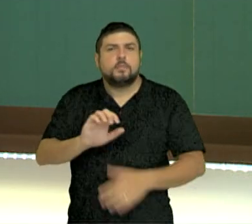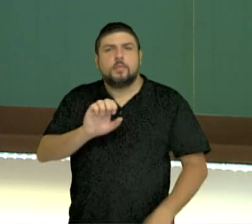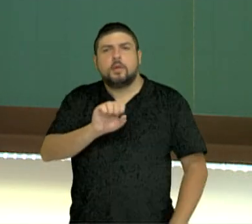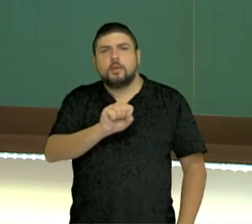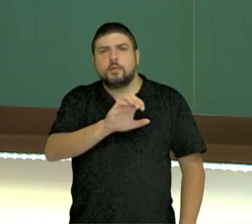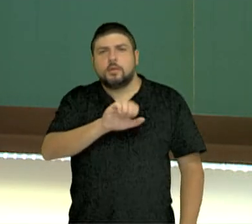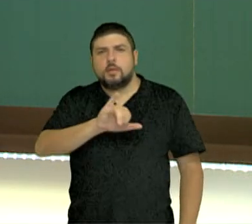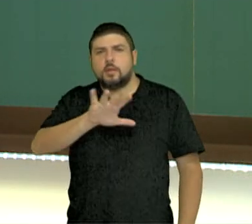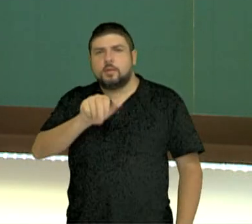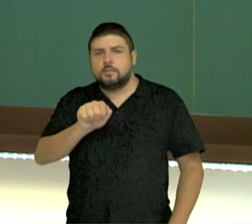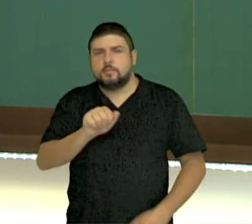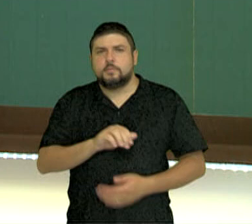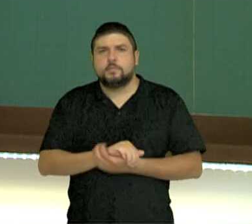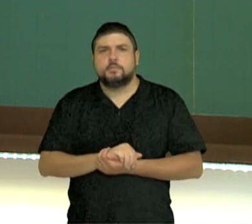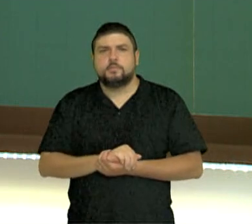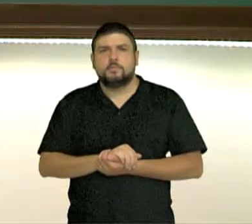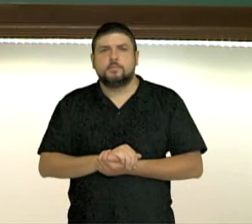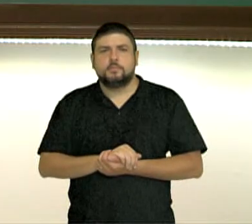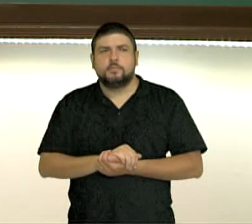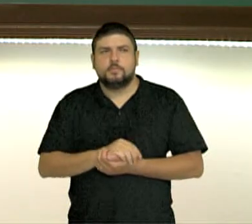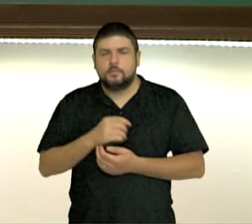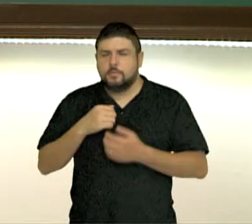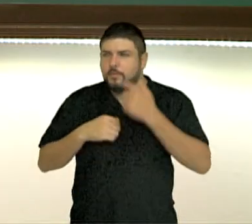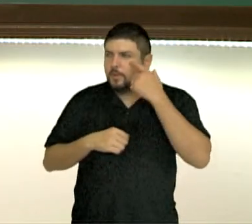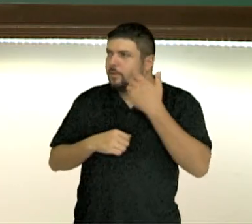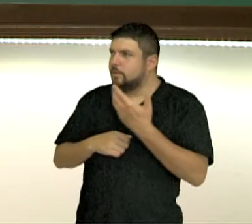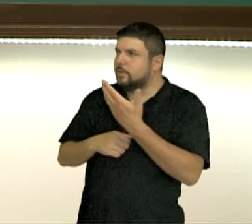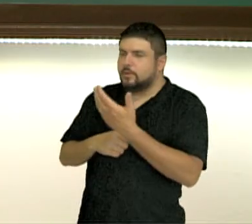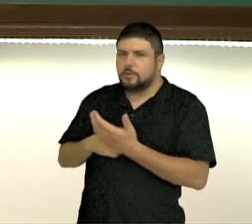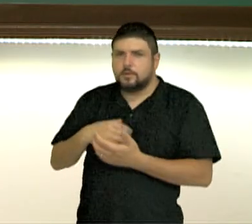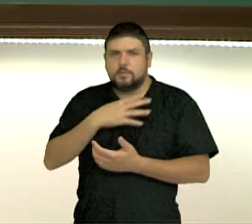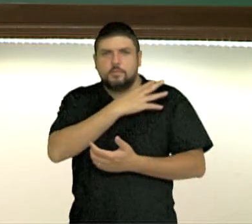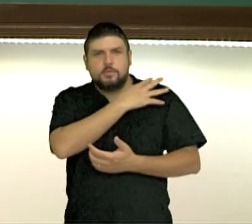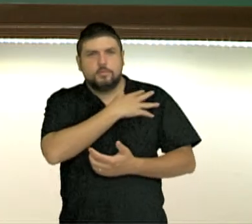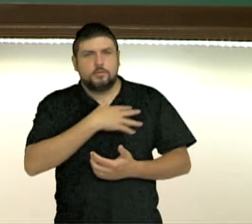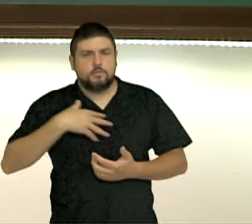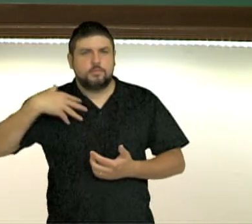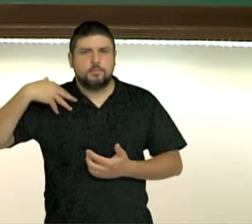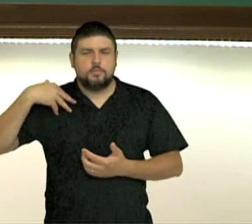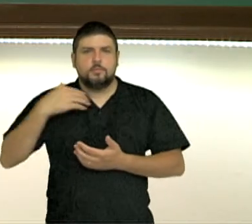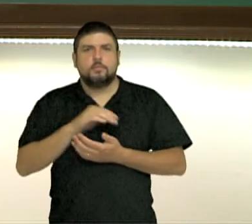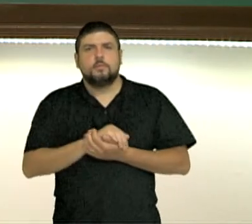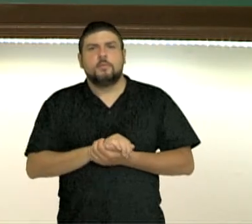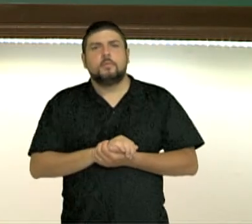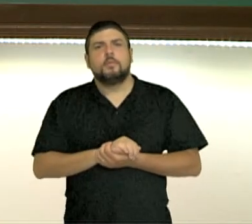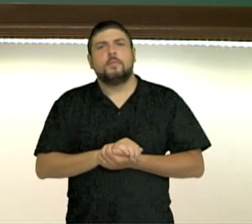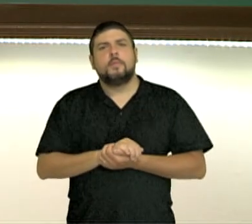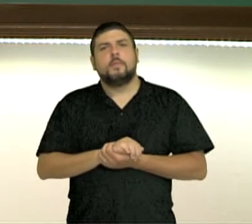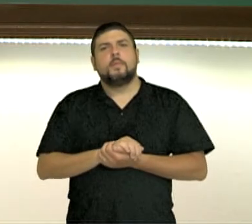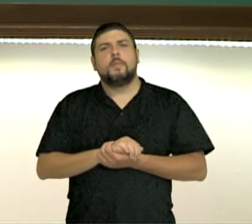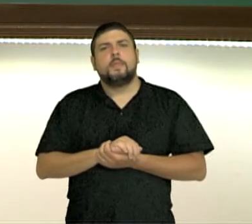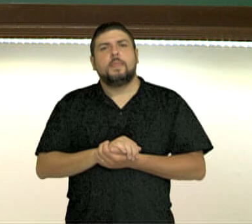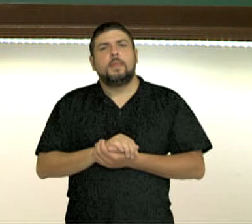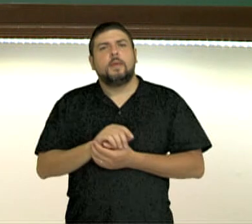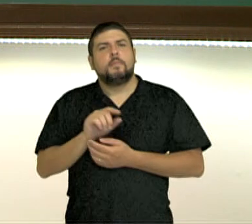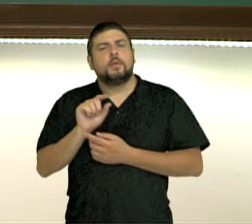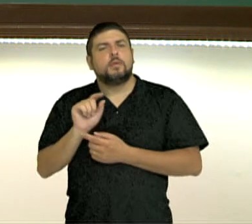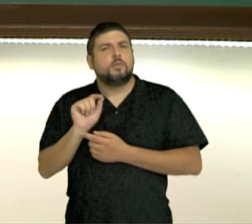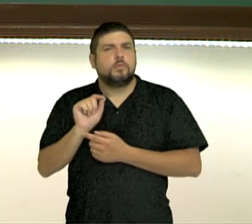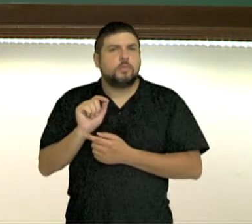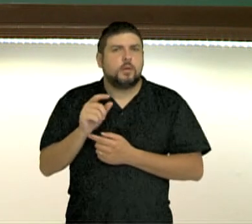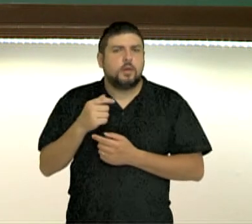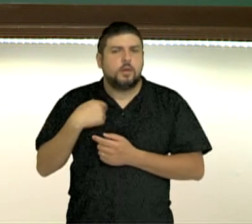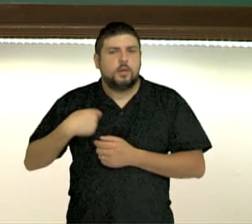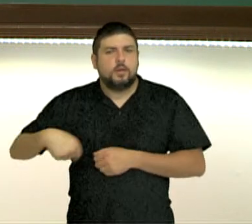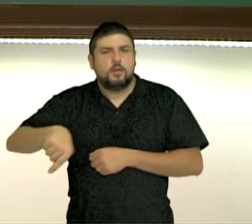Aqui está o Aristóteles, que possui alguns princípios muito importantes para a nossa reflexão